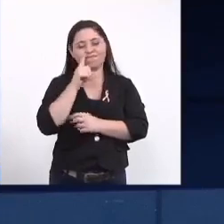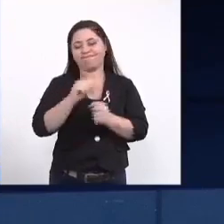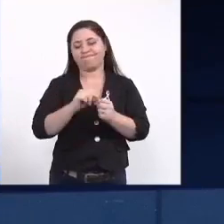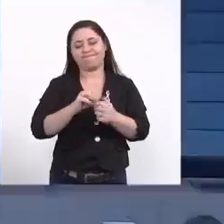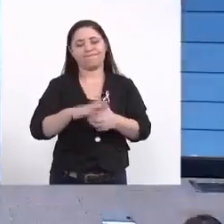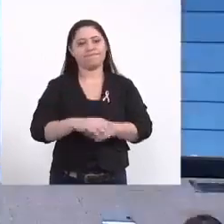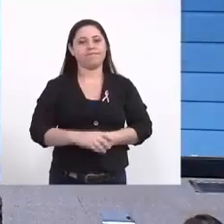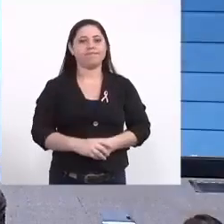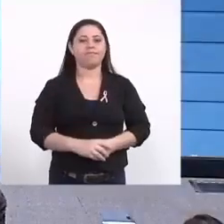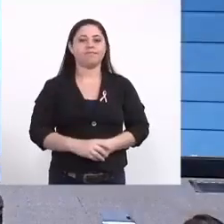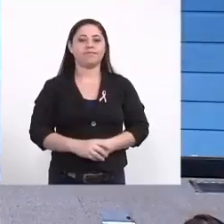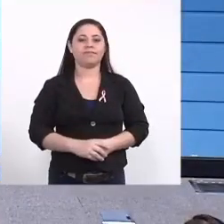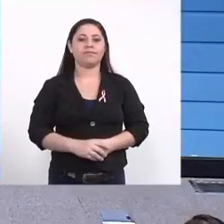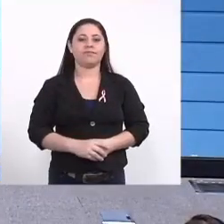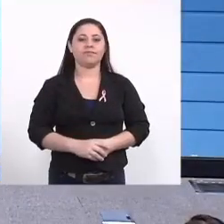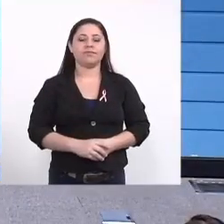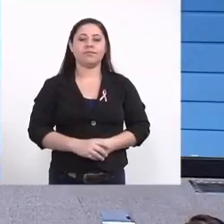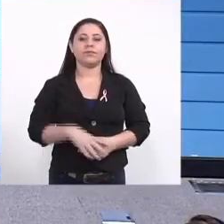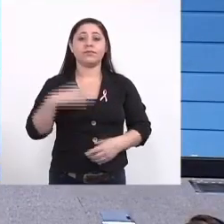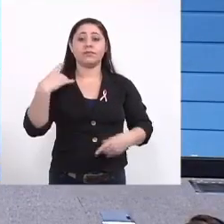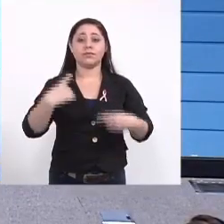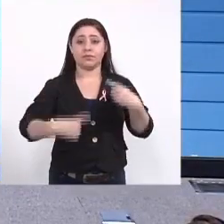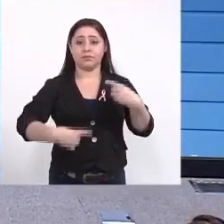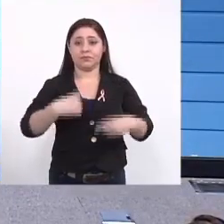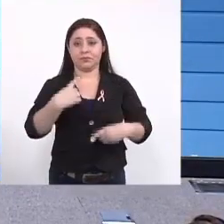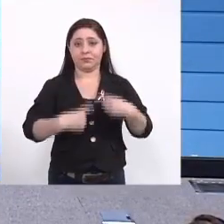ainda em discussão